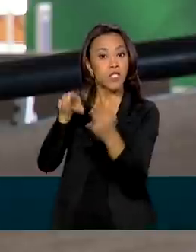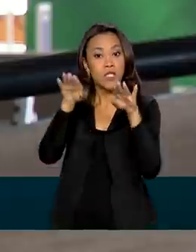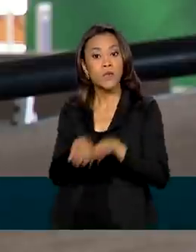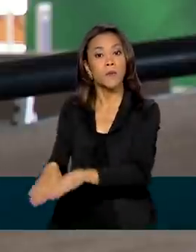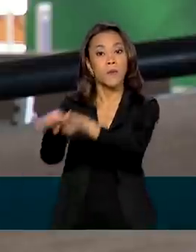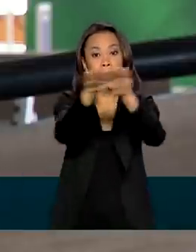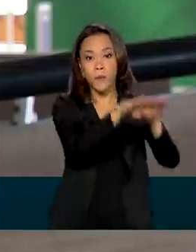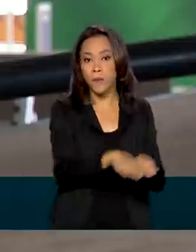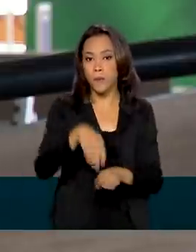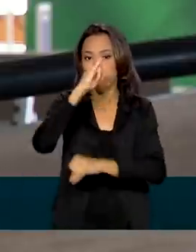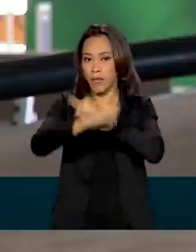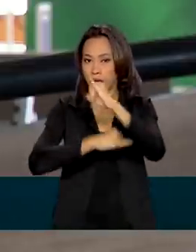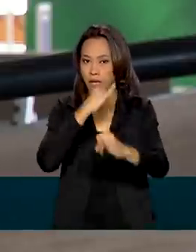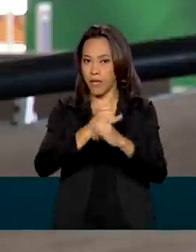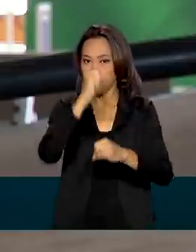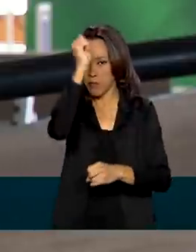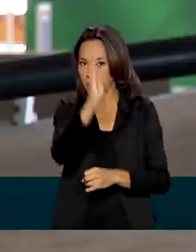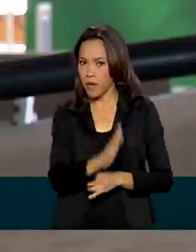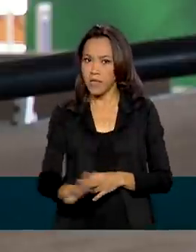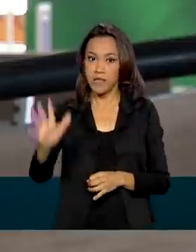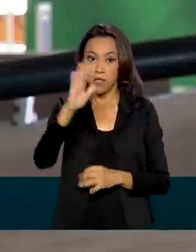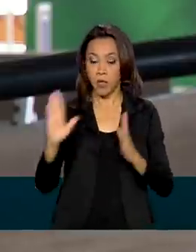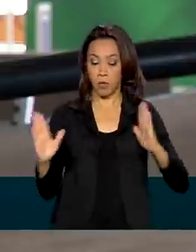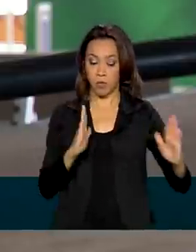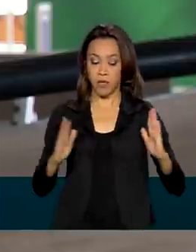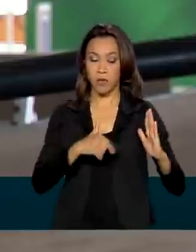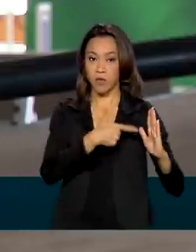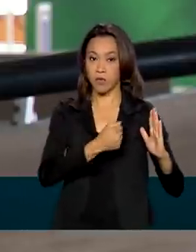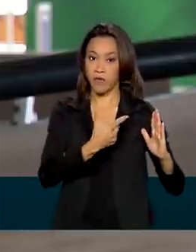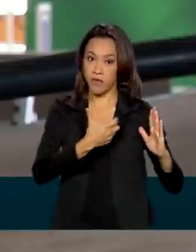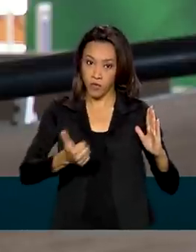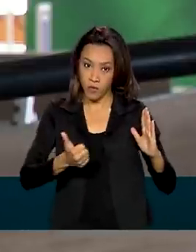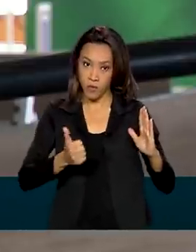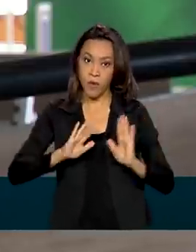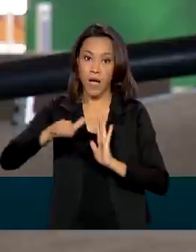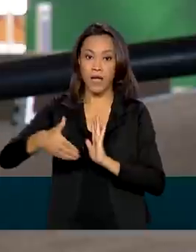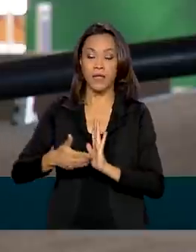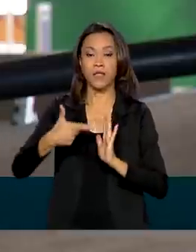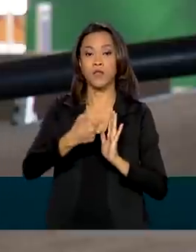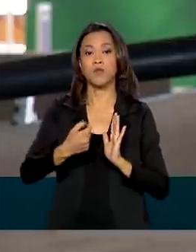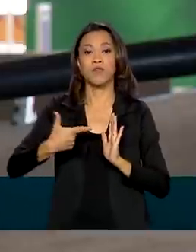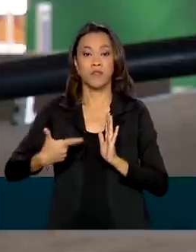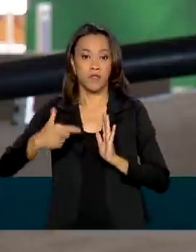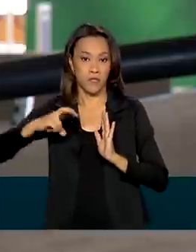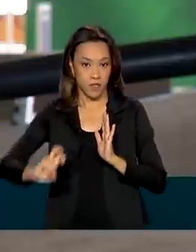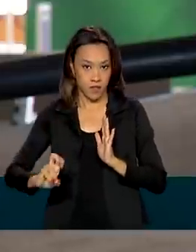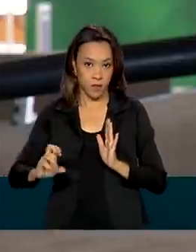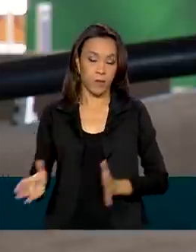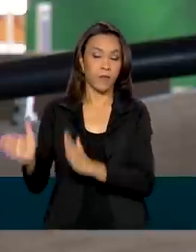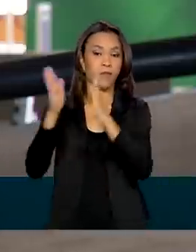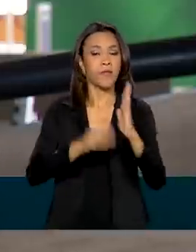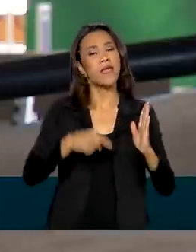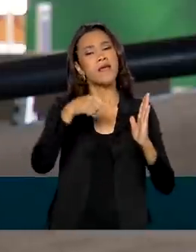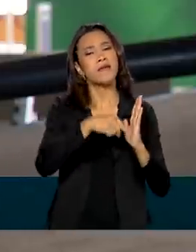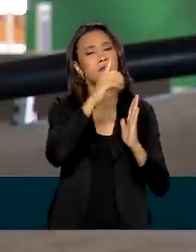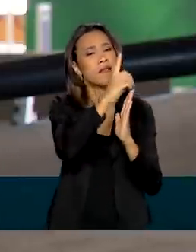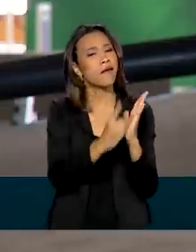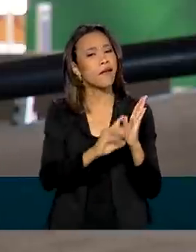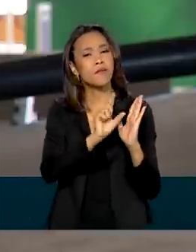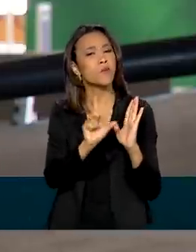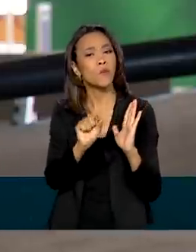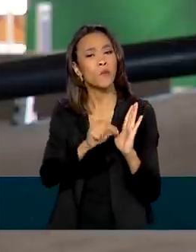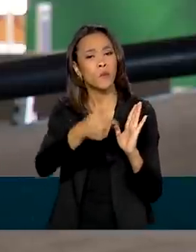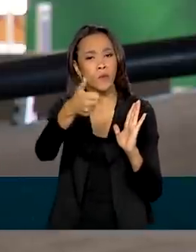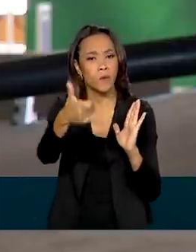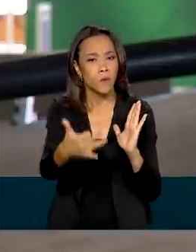que é válido para o período entre 2021 e 2025. O decreto define, por exemplo, a